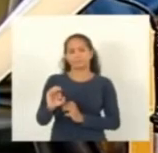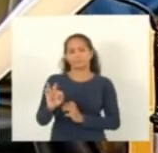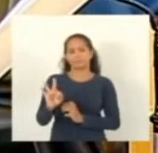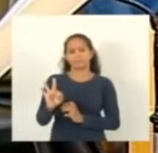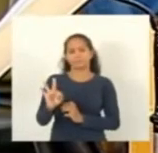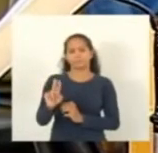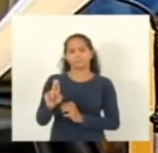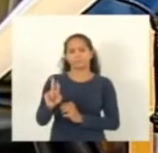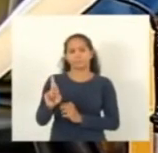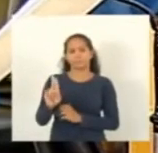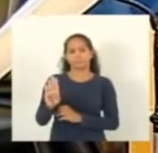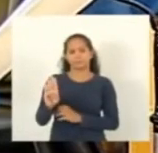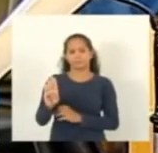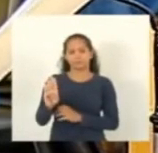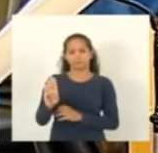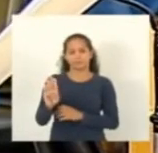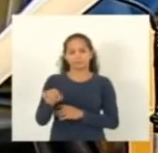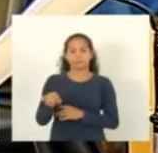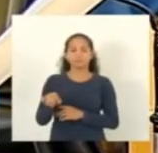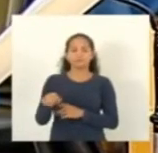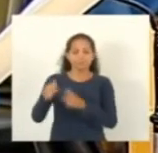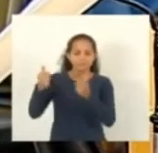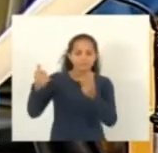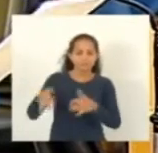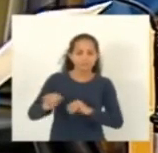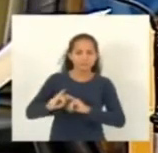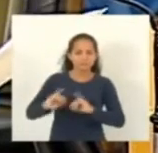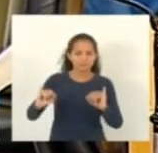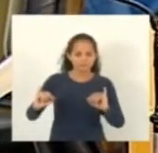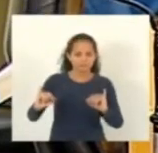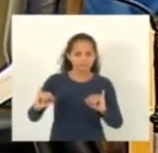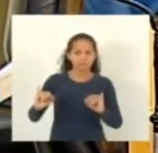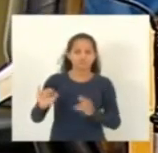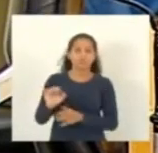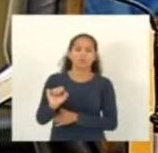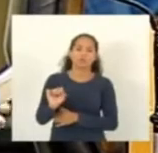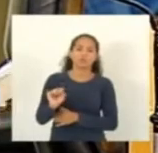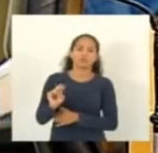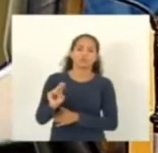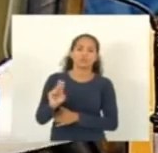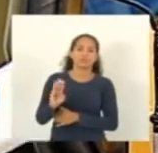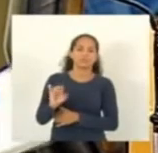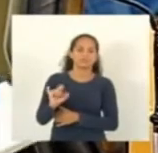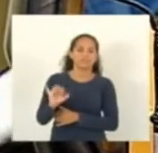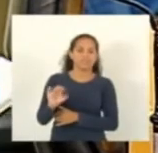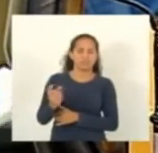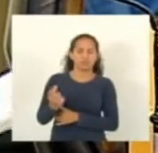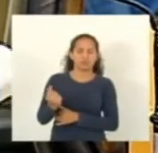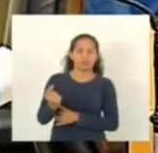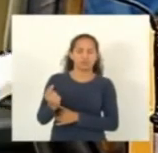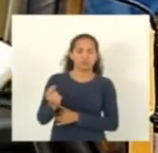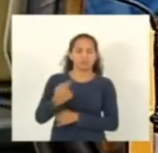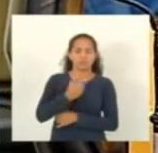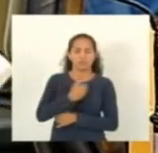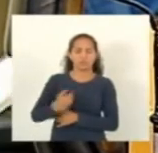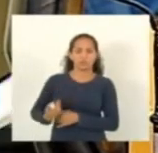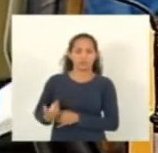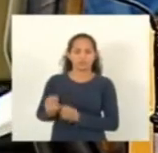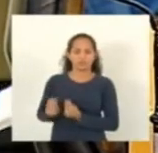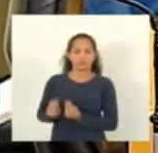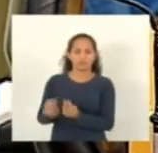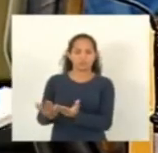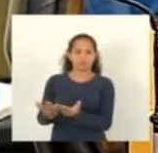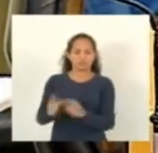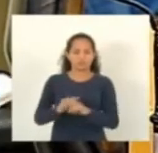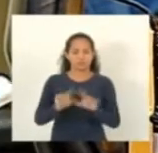disso no subsídio que o governo do Estado oferece. Em função disso, a comissão de finanças